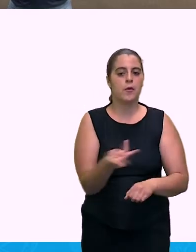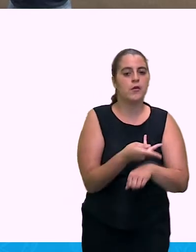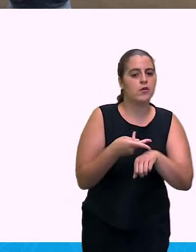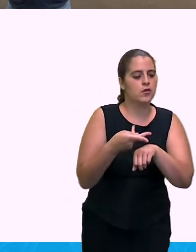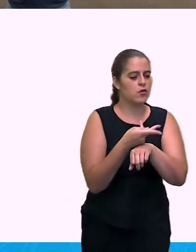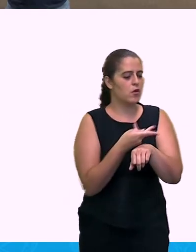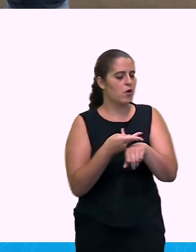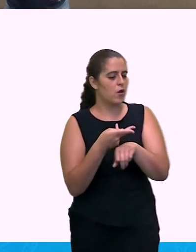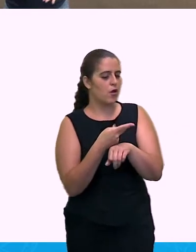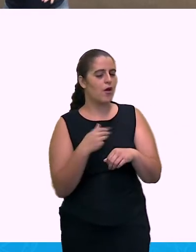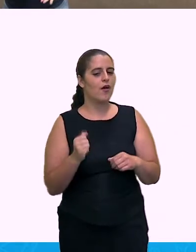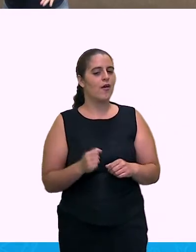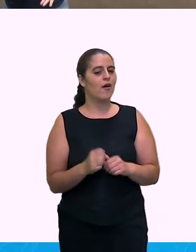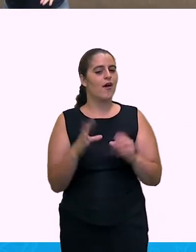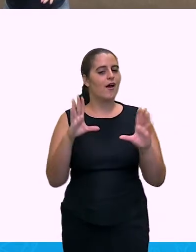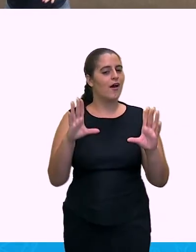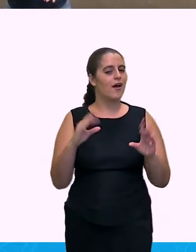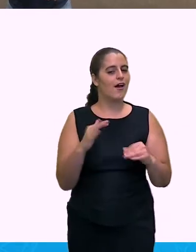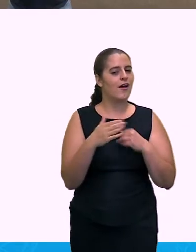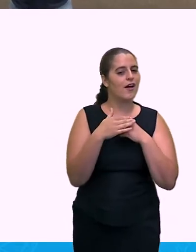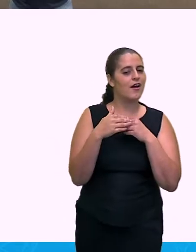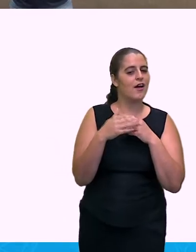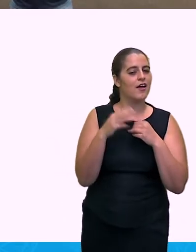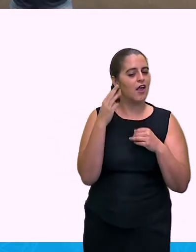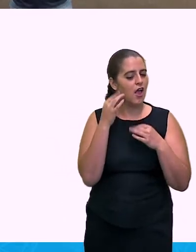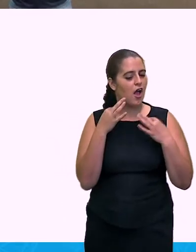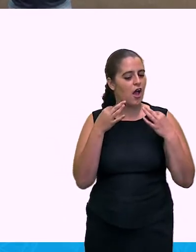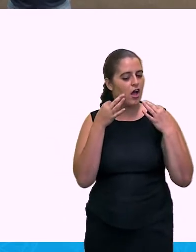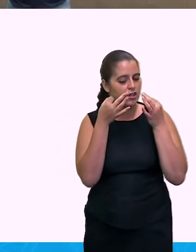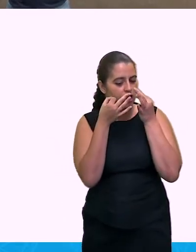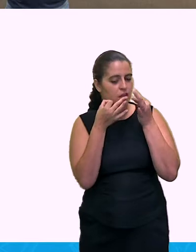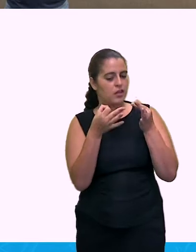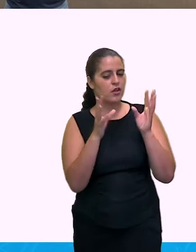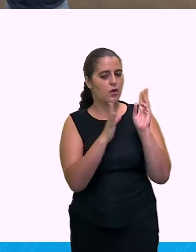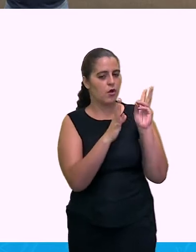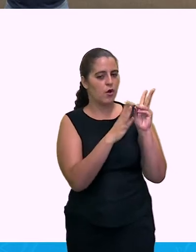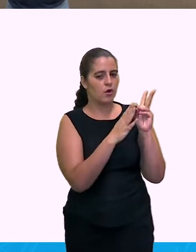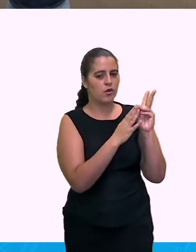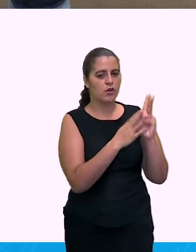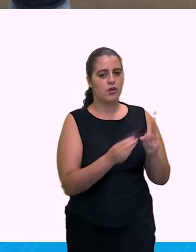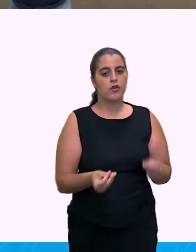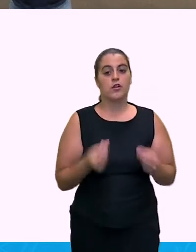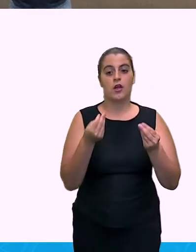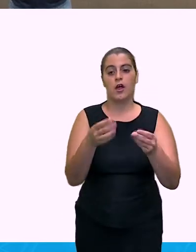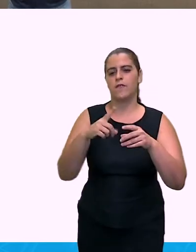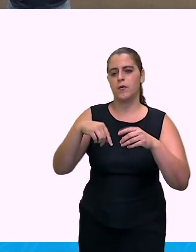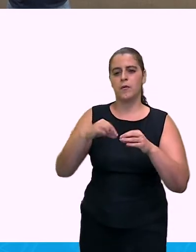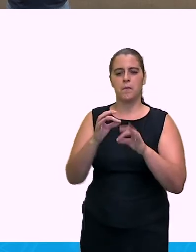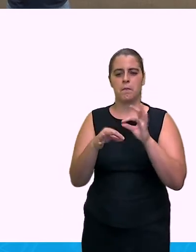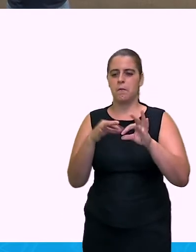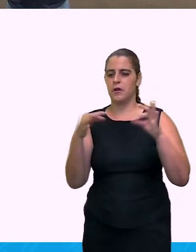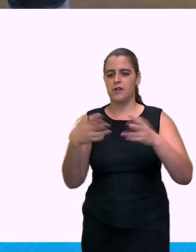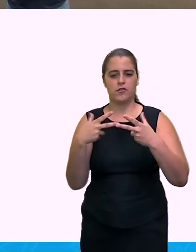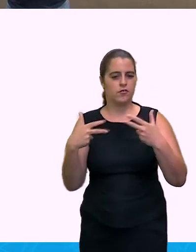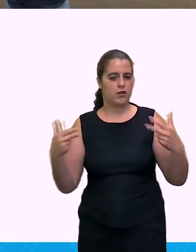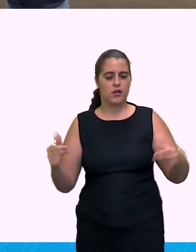a agradar os índios, né? Os índios nunca tinham visto um espelho na vida. De repente, o português entrega